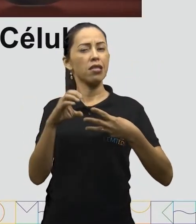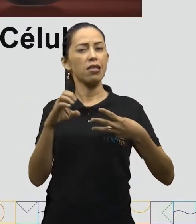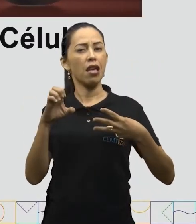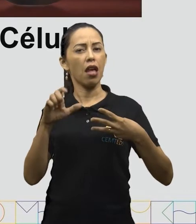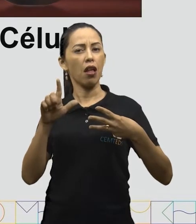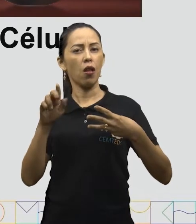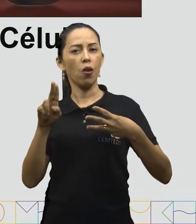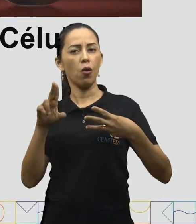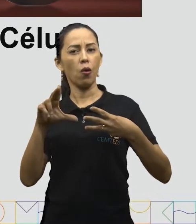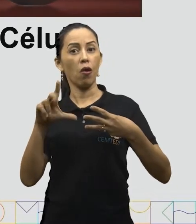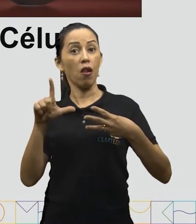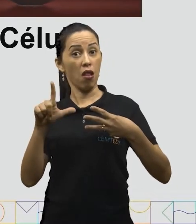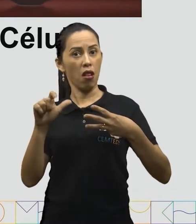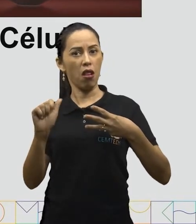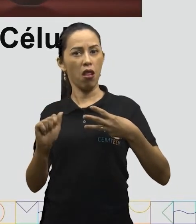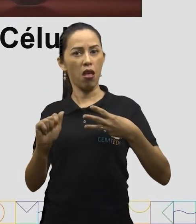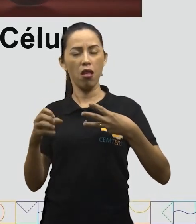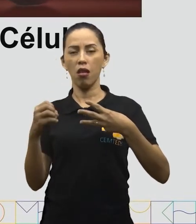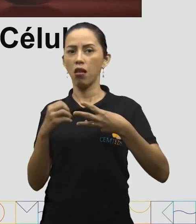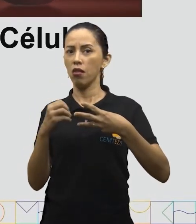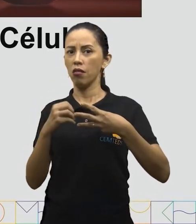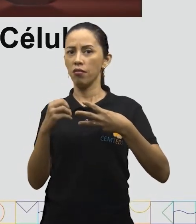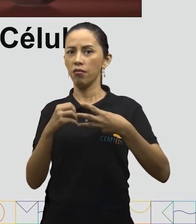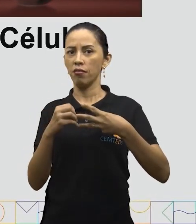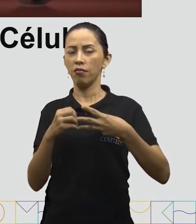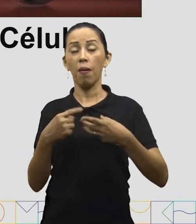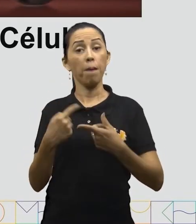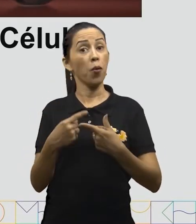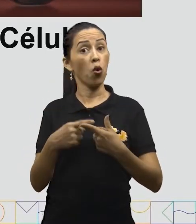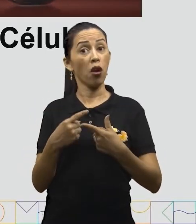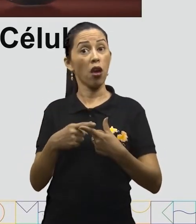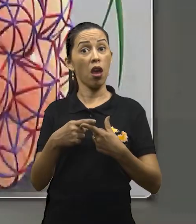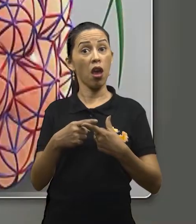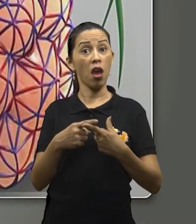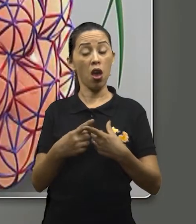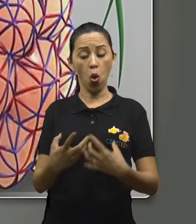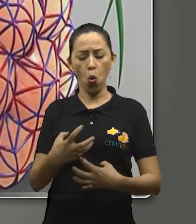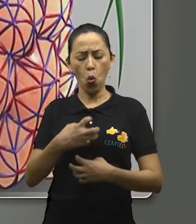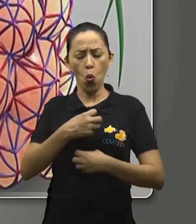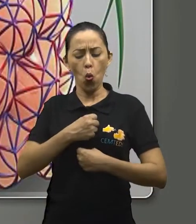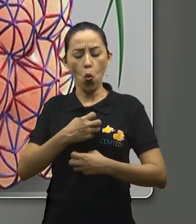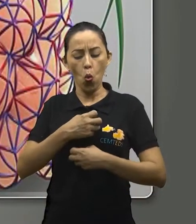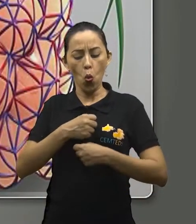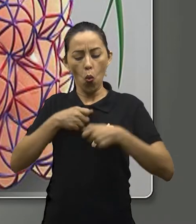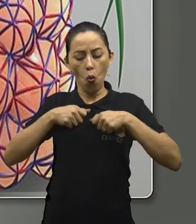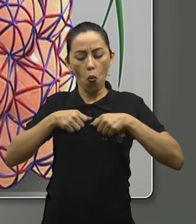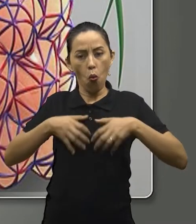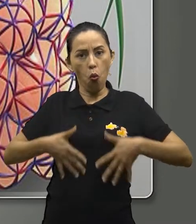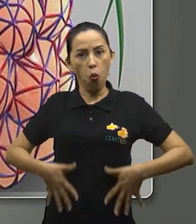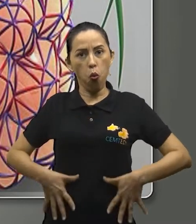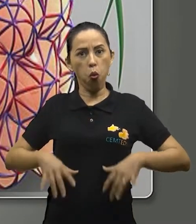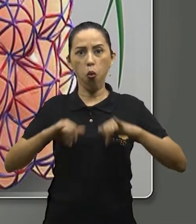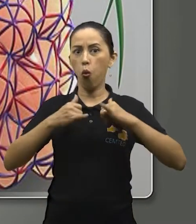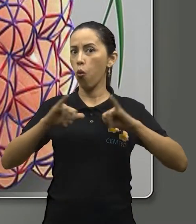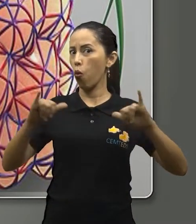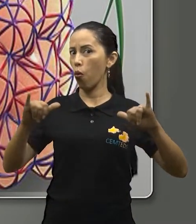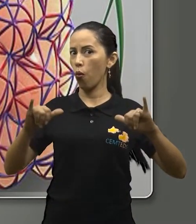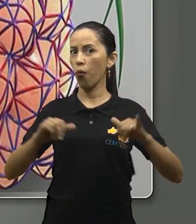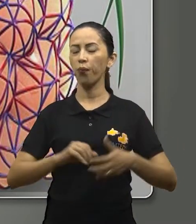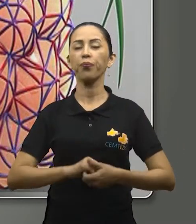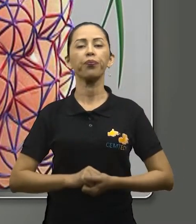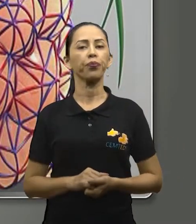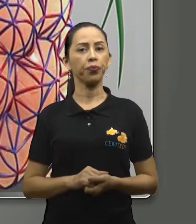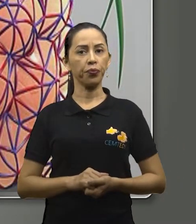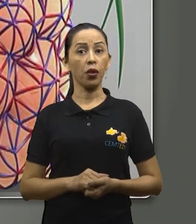nutrientes exerçam sua função e produzam também energia. Para que o corpo utilize a energia,